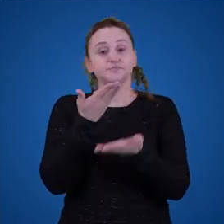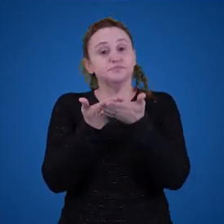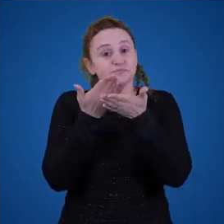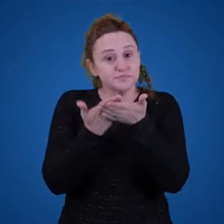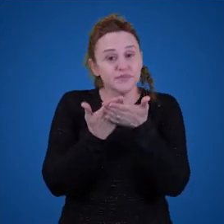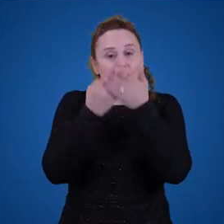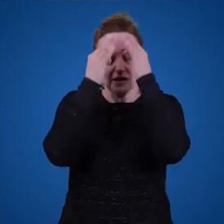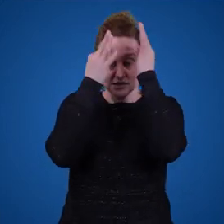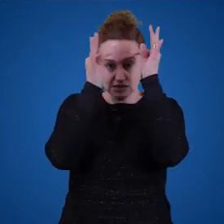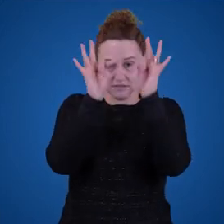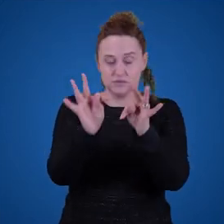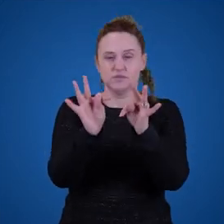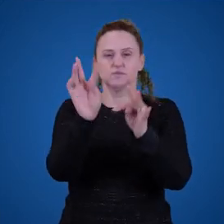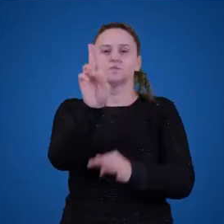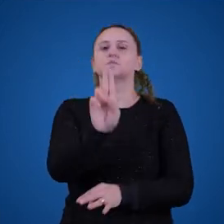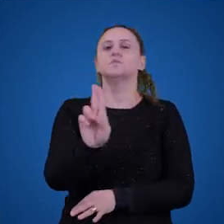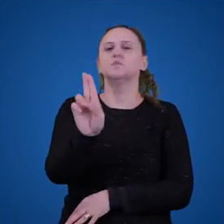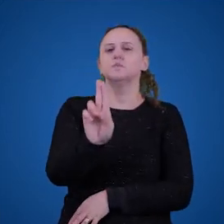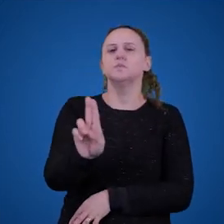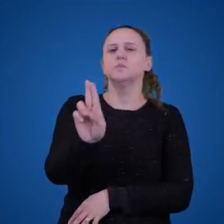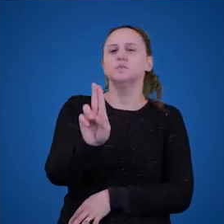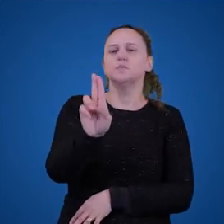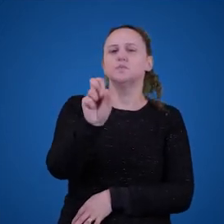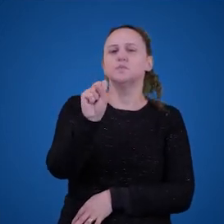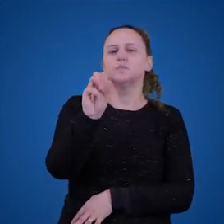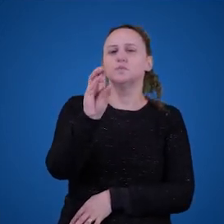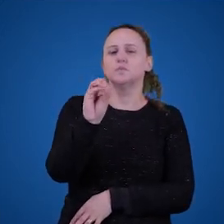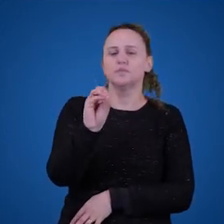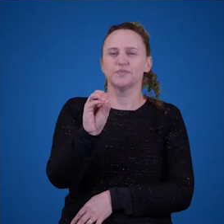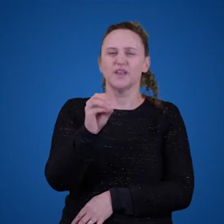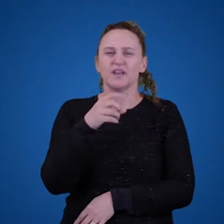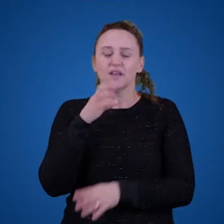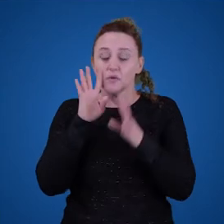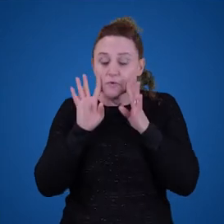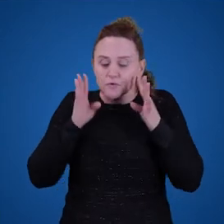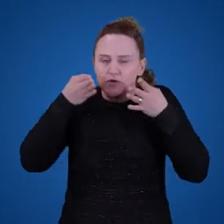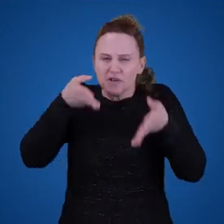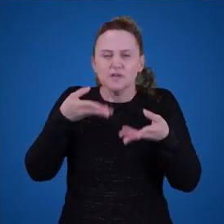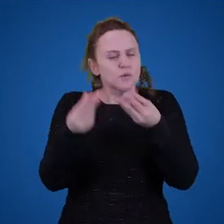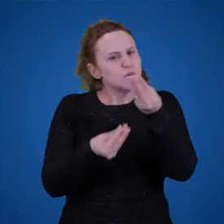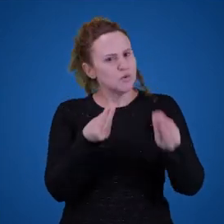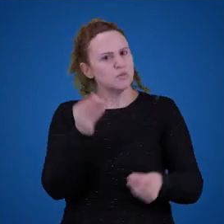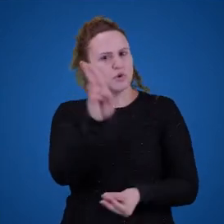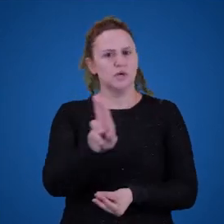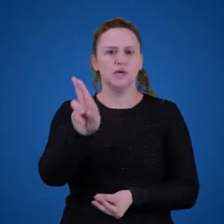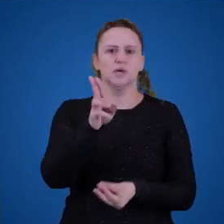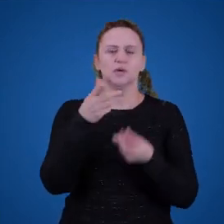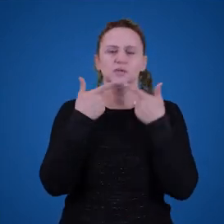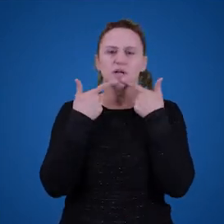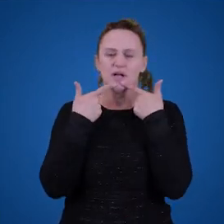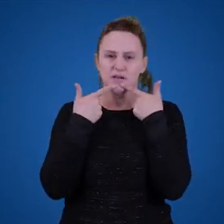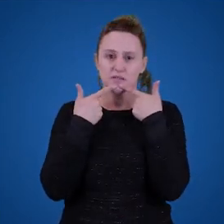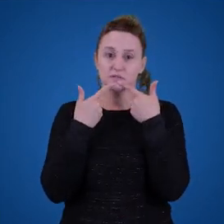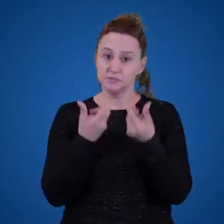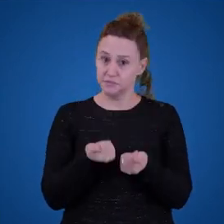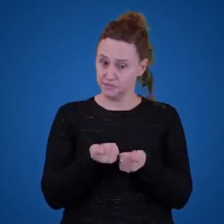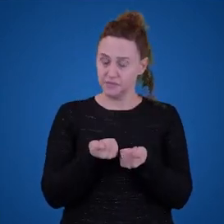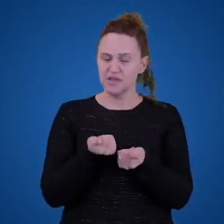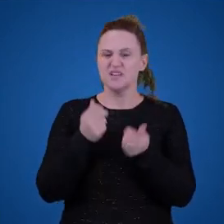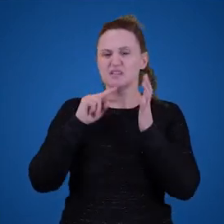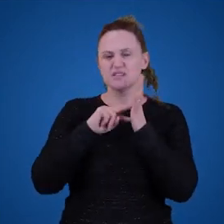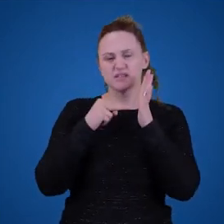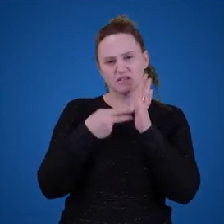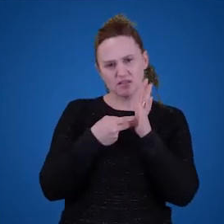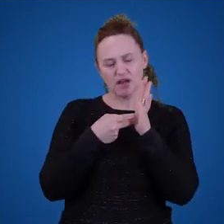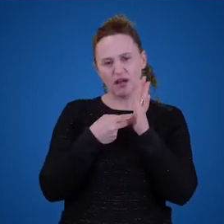teorias do uso, que são teorias que são mais focadas em como nós utilizamos a linguagem. Então, o significado da linguagem para esses